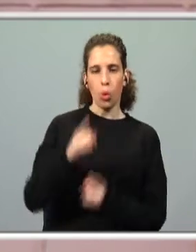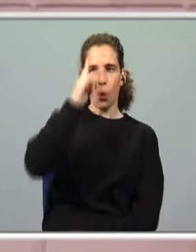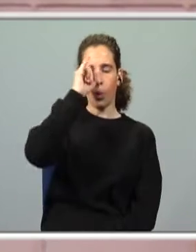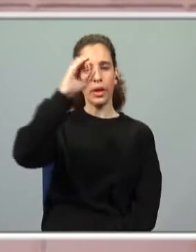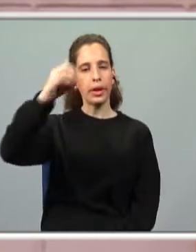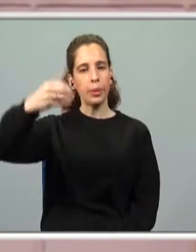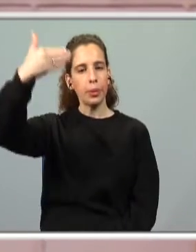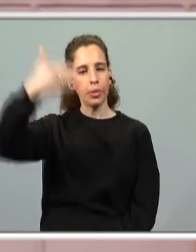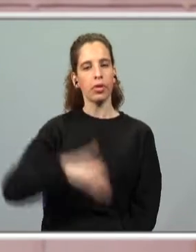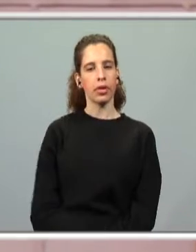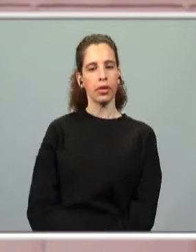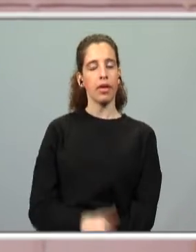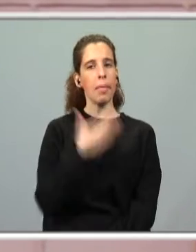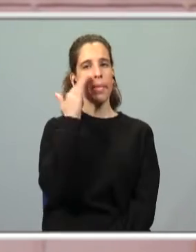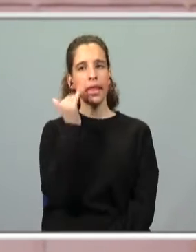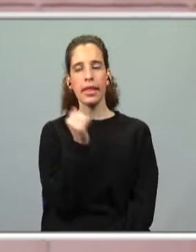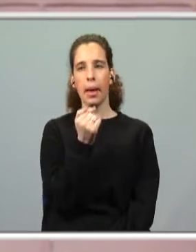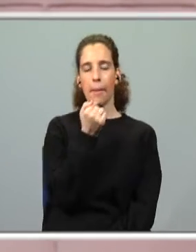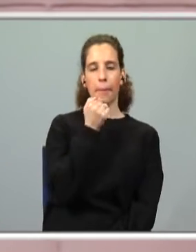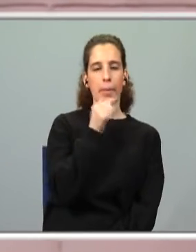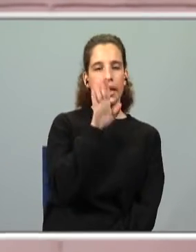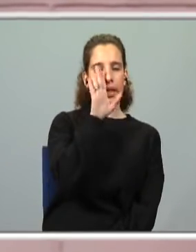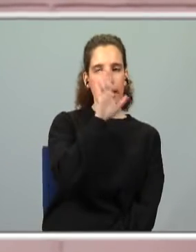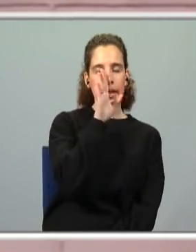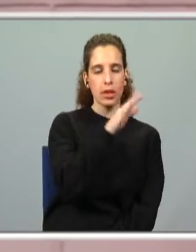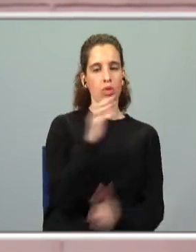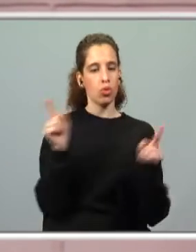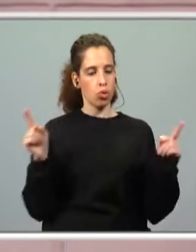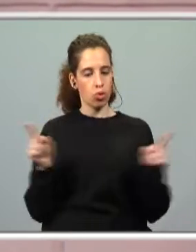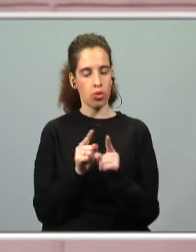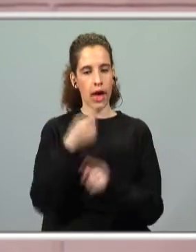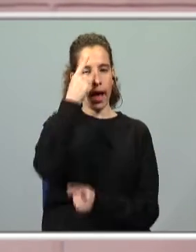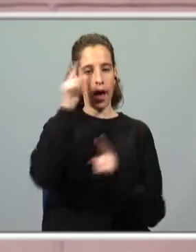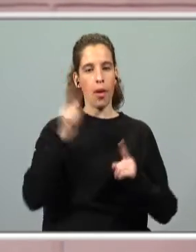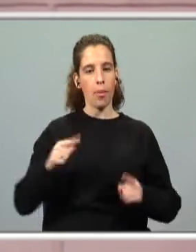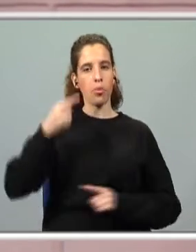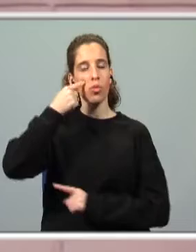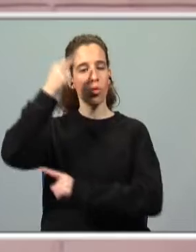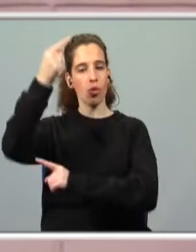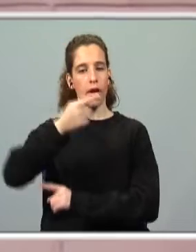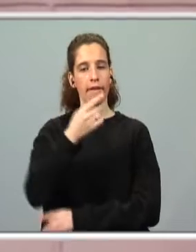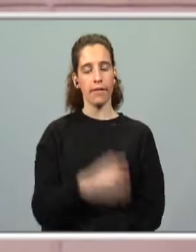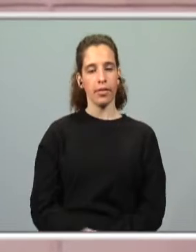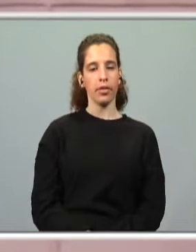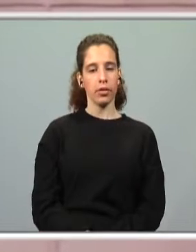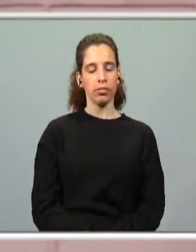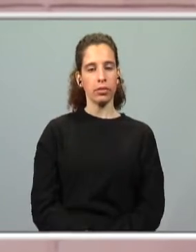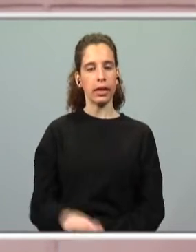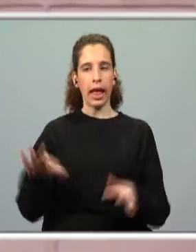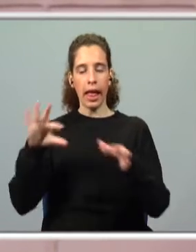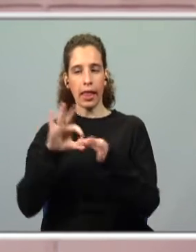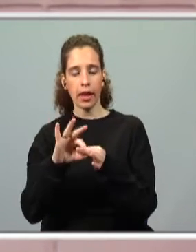ideias principais. Estivemos a tentar perceber se este resumo que a professora aqui vos apresenta faz ou não